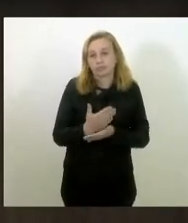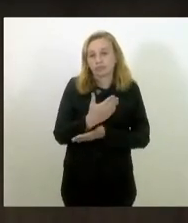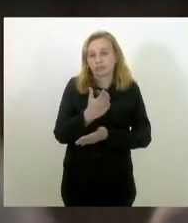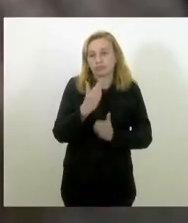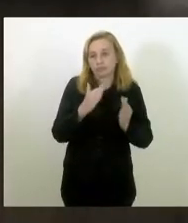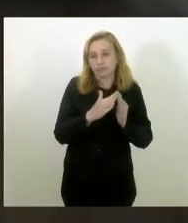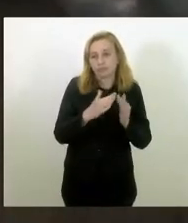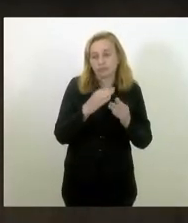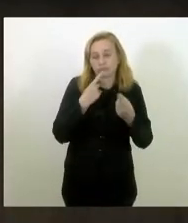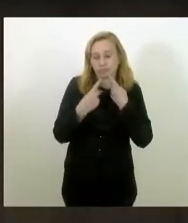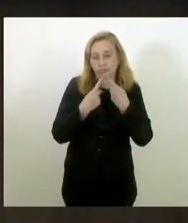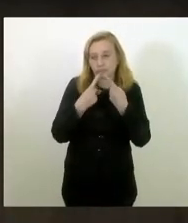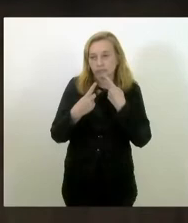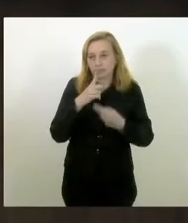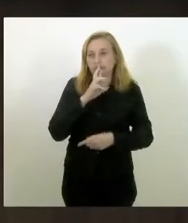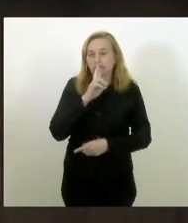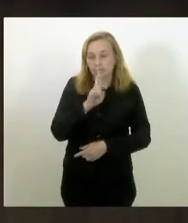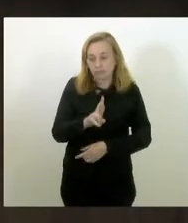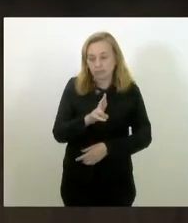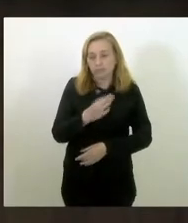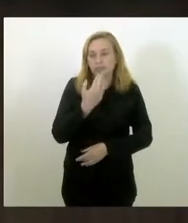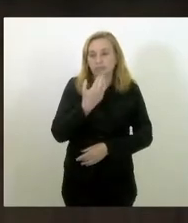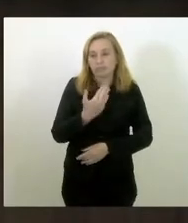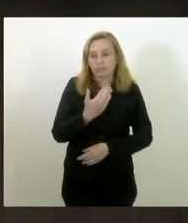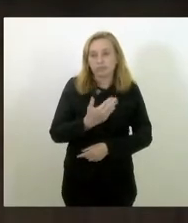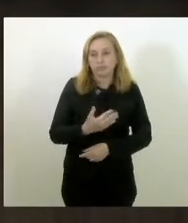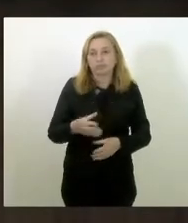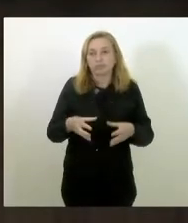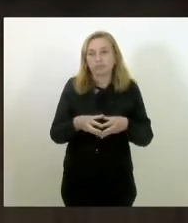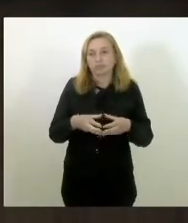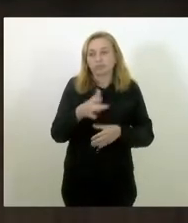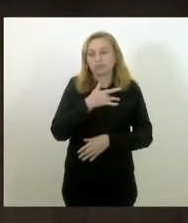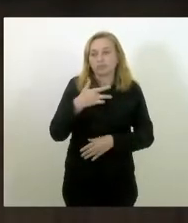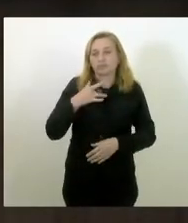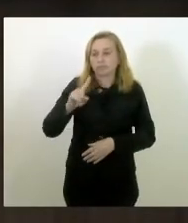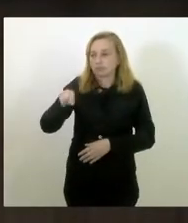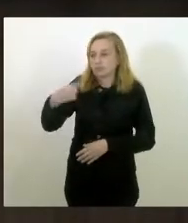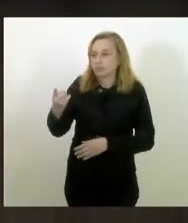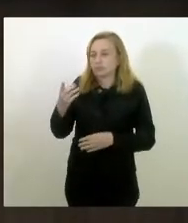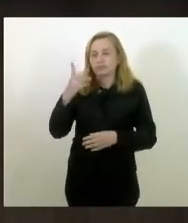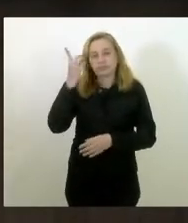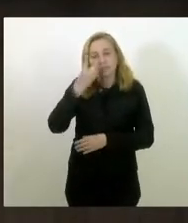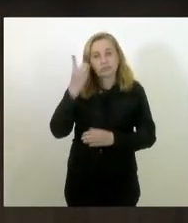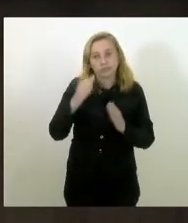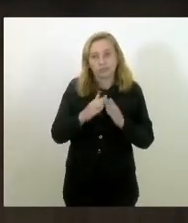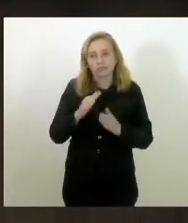o que debatemos e a resposta ao pedido da Comissão de Saúde e dos demais deputados da casa.